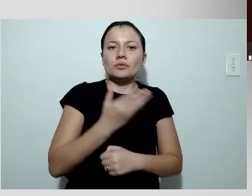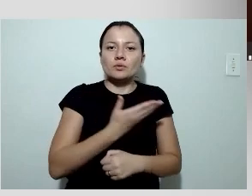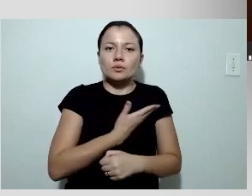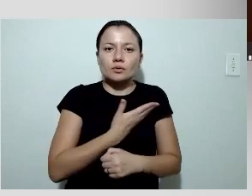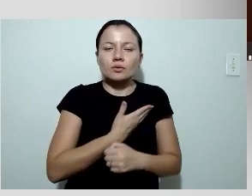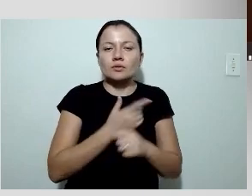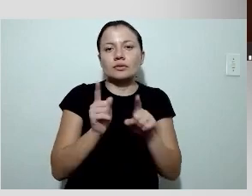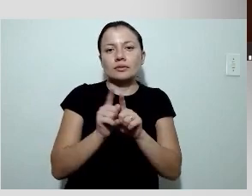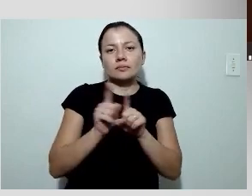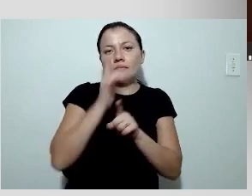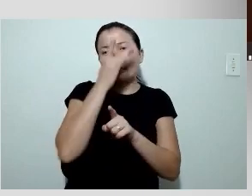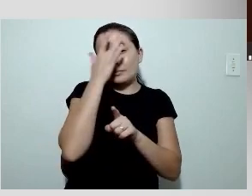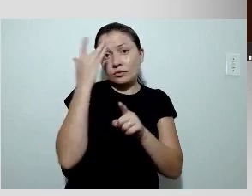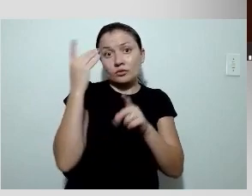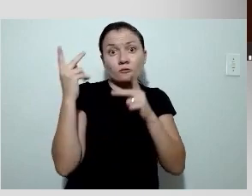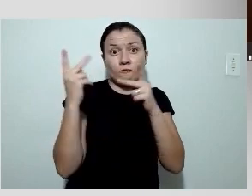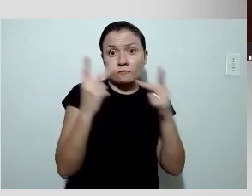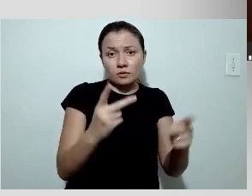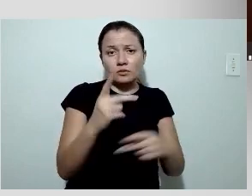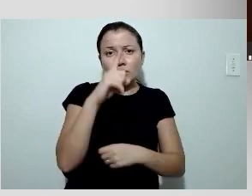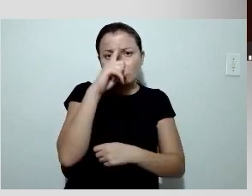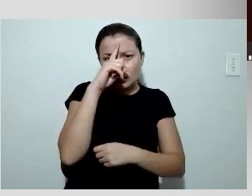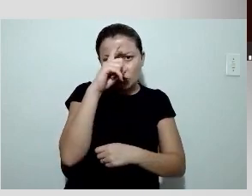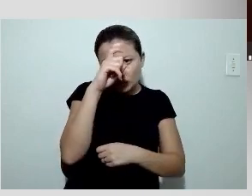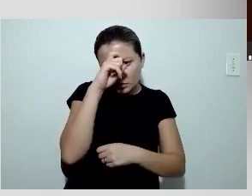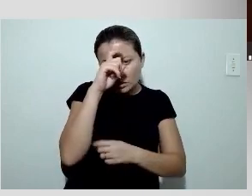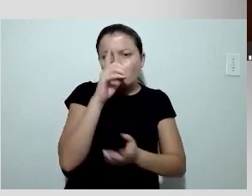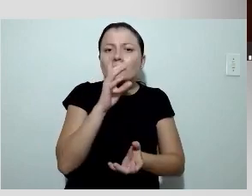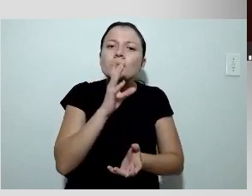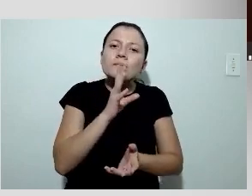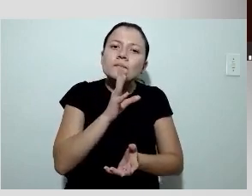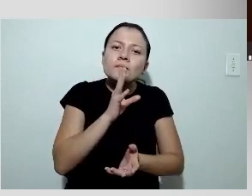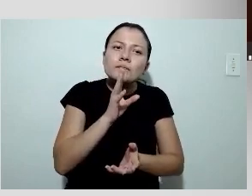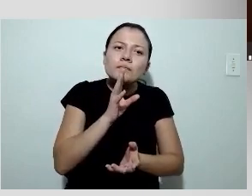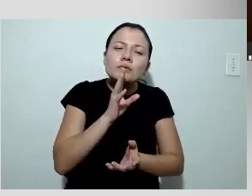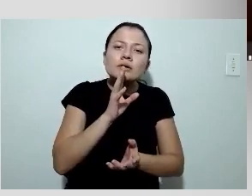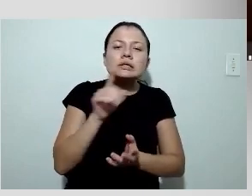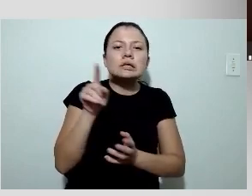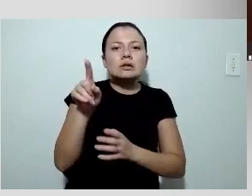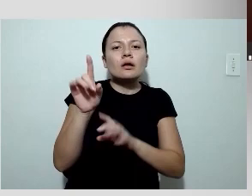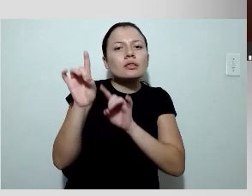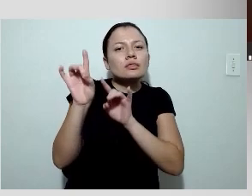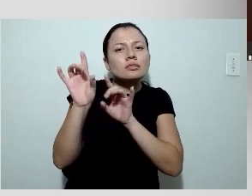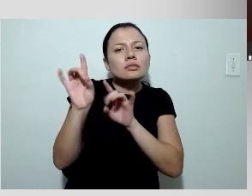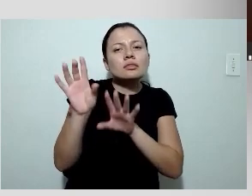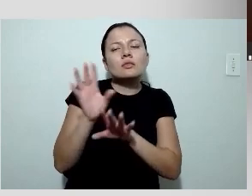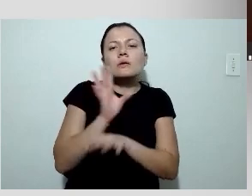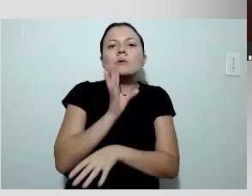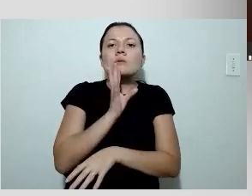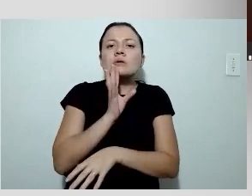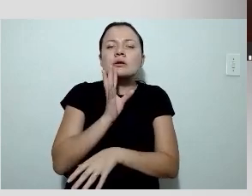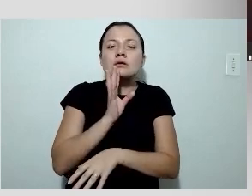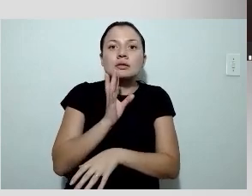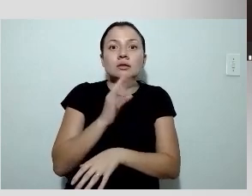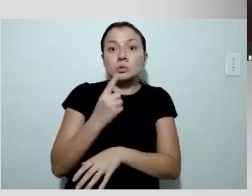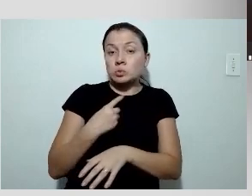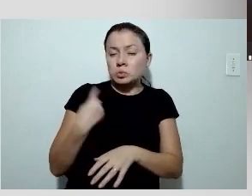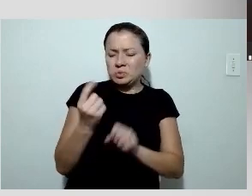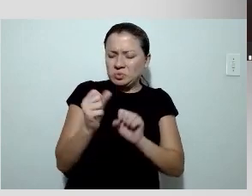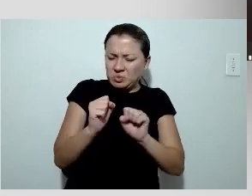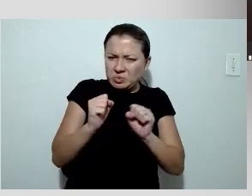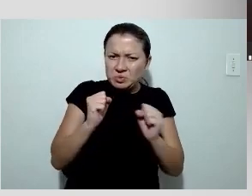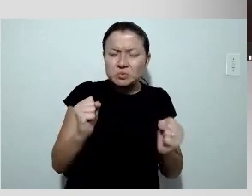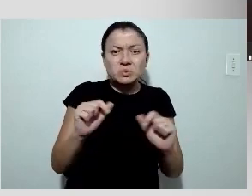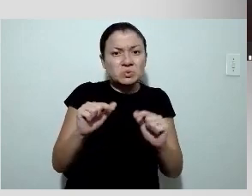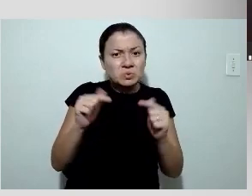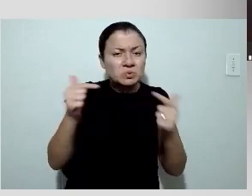quem visita o hospital para conhecer a técnica e isso faz a diferença quando todos vestem a camisa